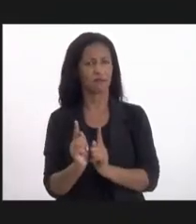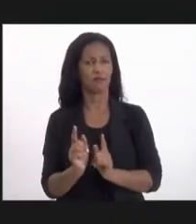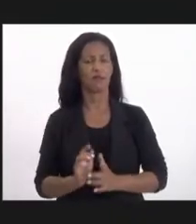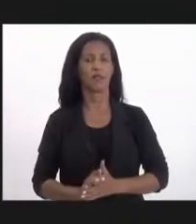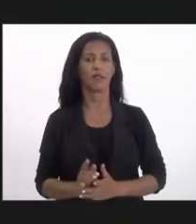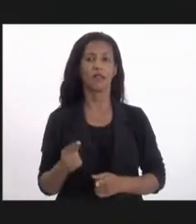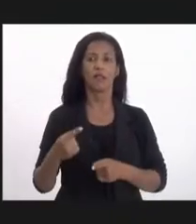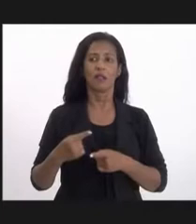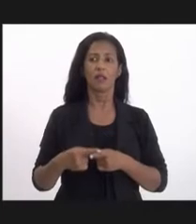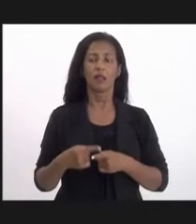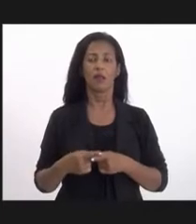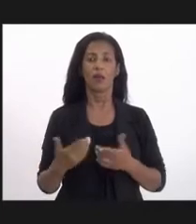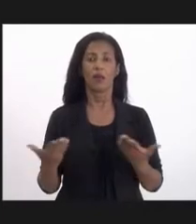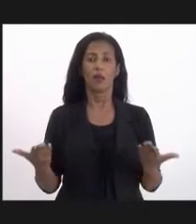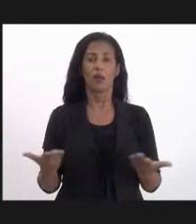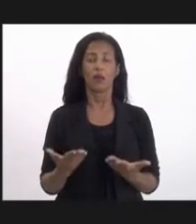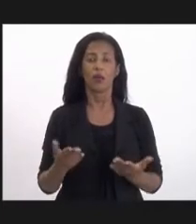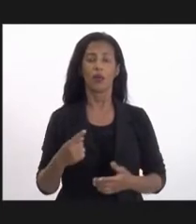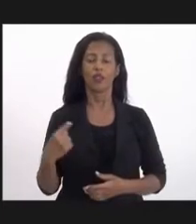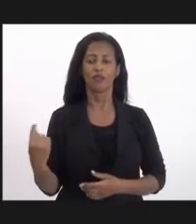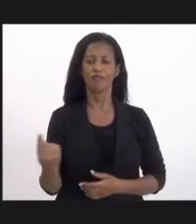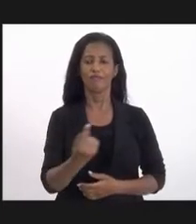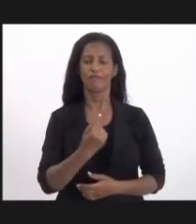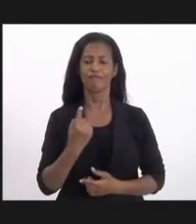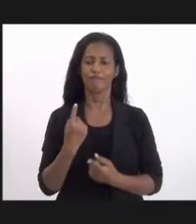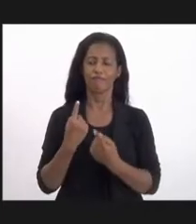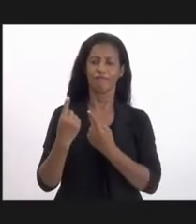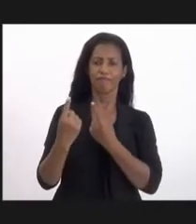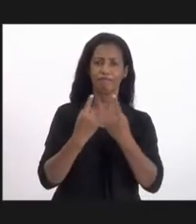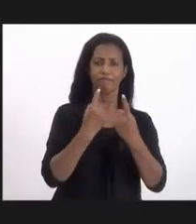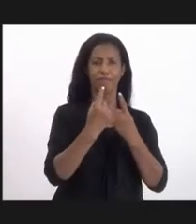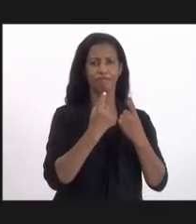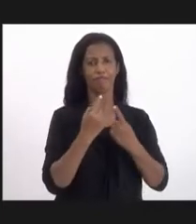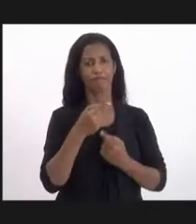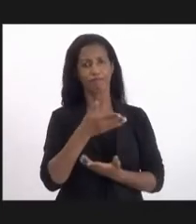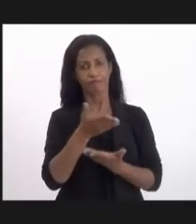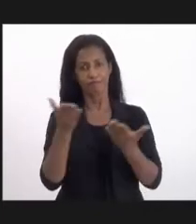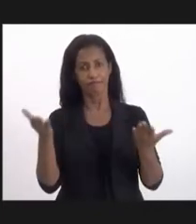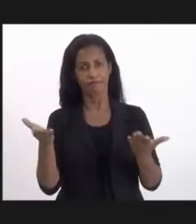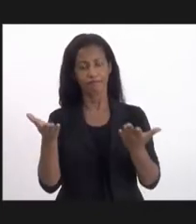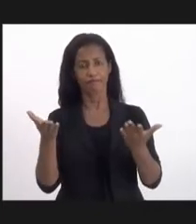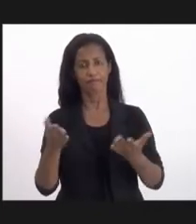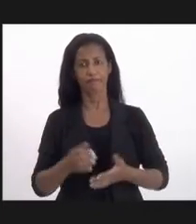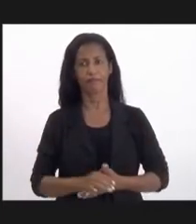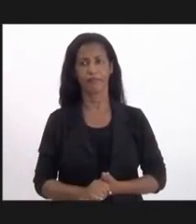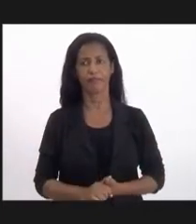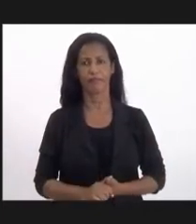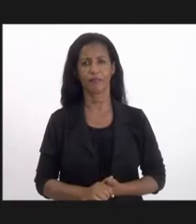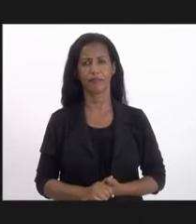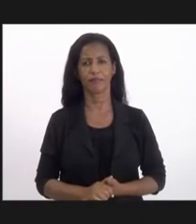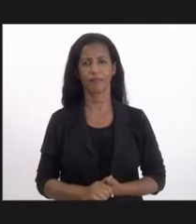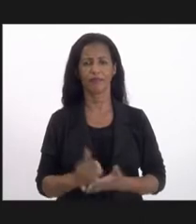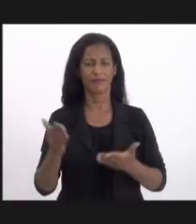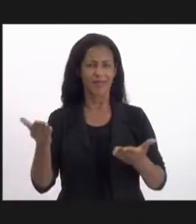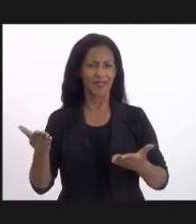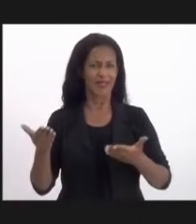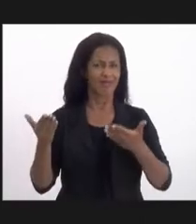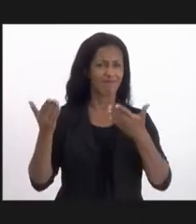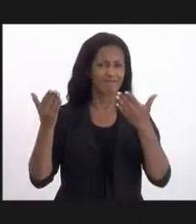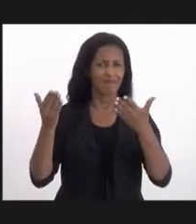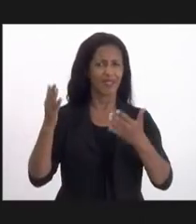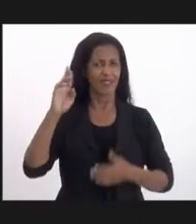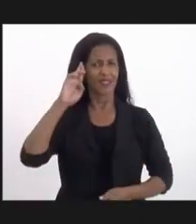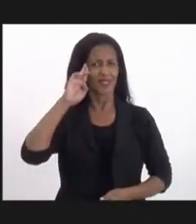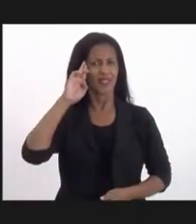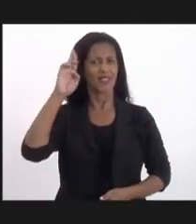Porque hoje nós estamos dialogando com vocês, né? Várias grandes lideranças